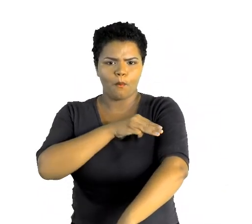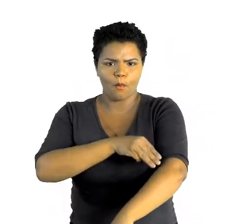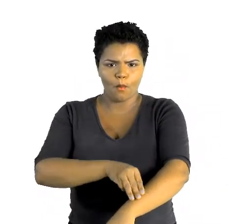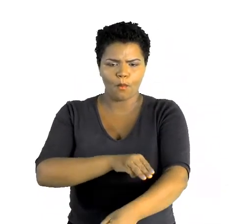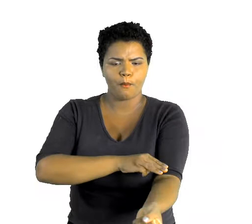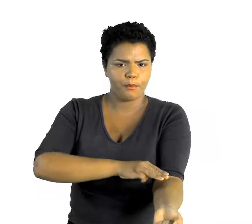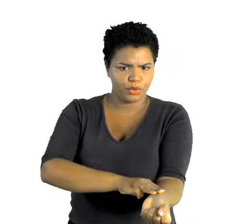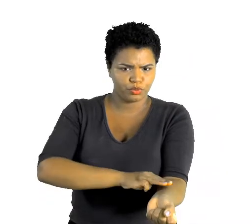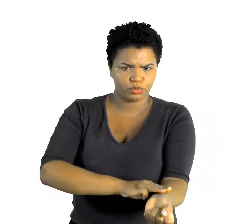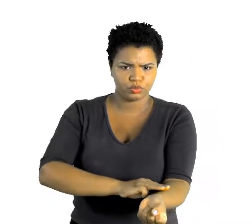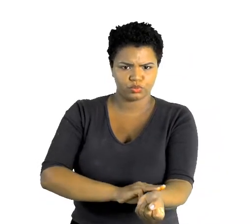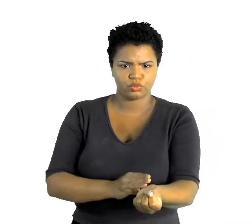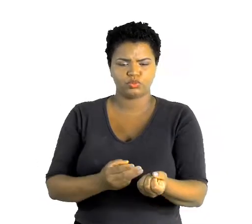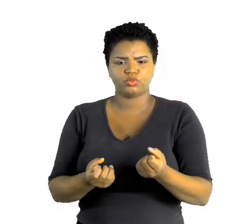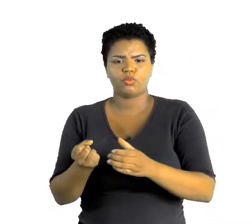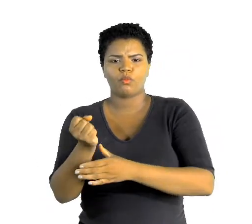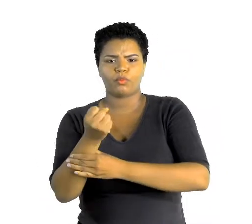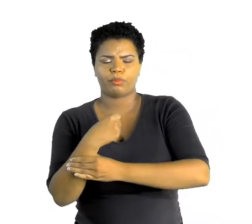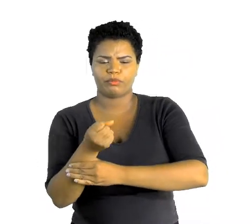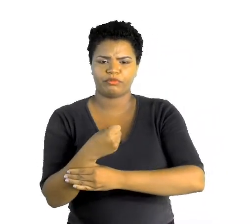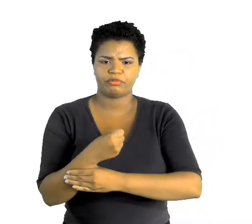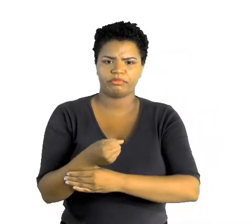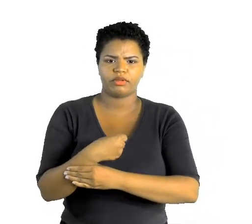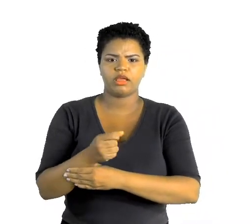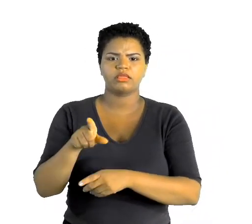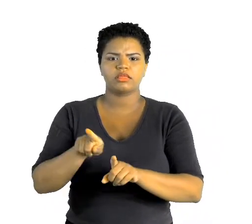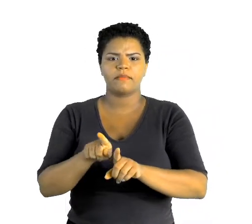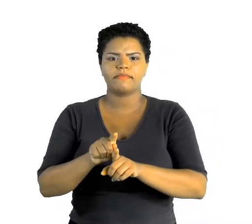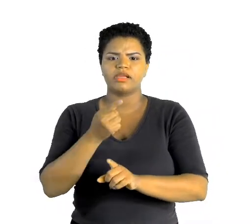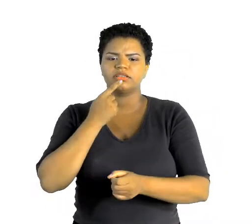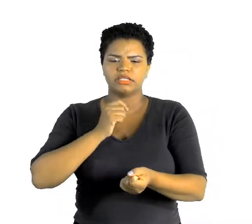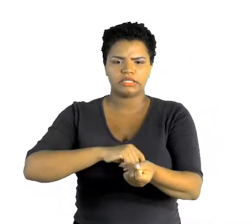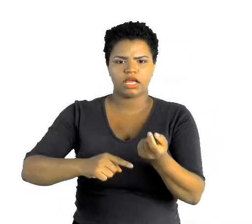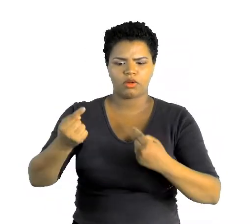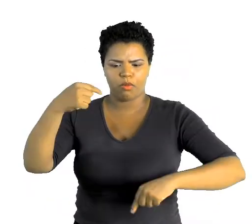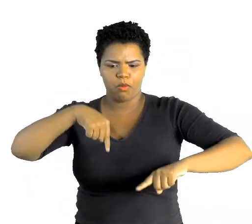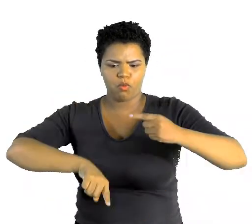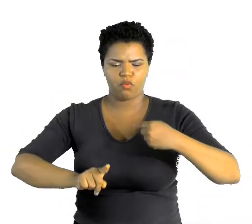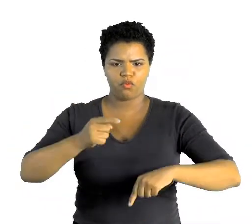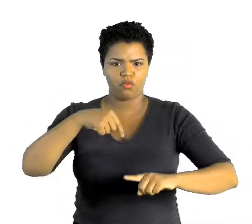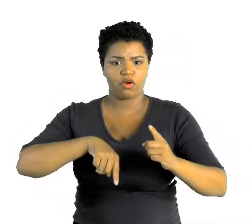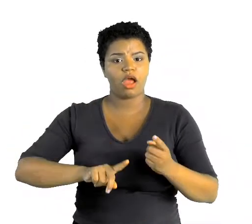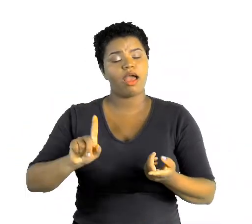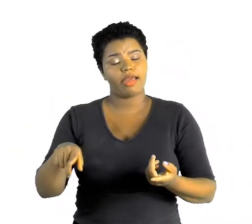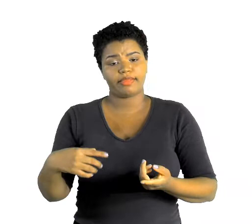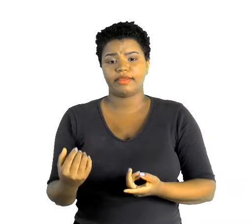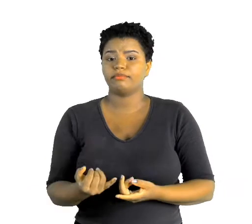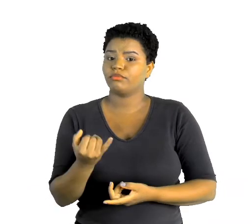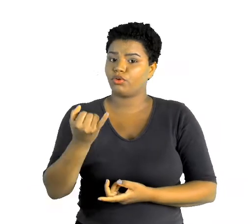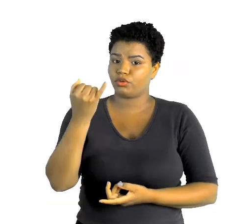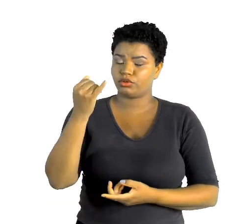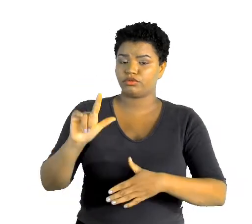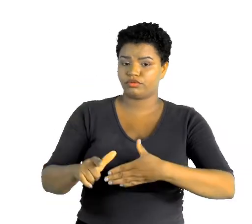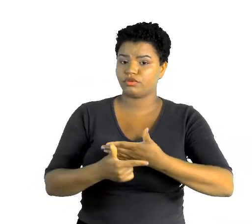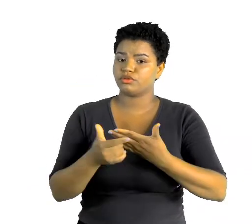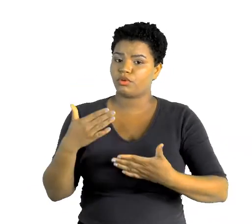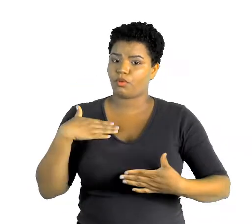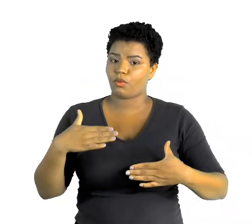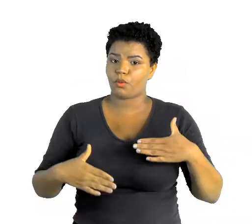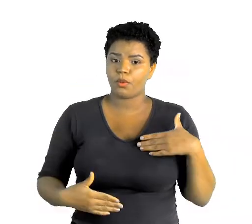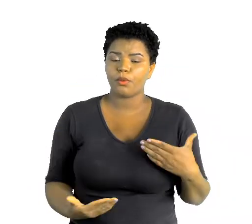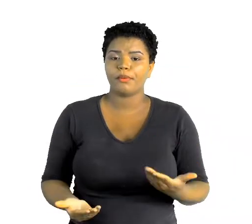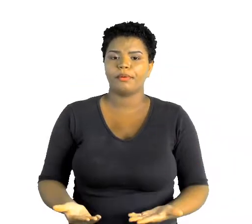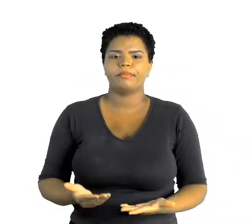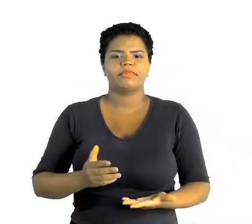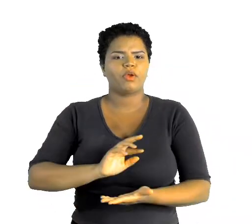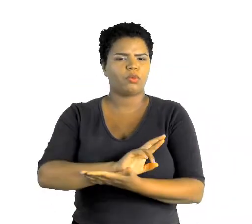dentes, na coagulação do sangue. Então, os sais minerais têm várias funções no nosso corpo. Então, eles podem ser utilizados para